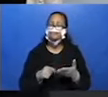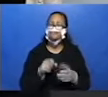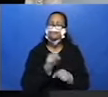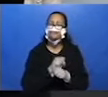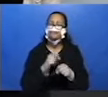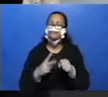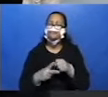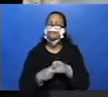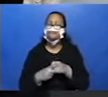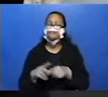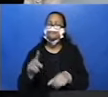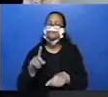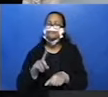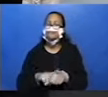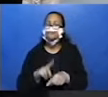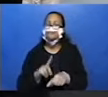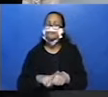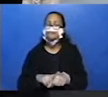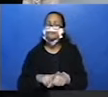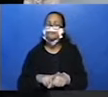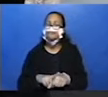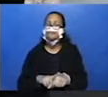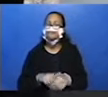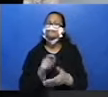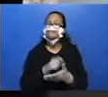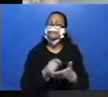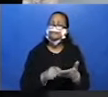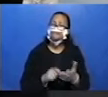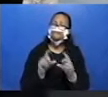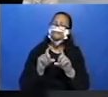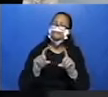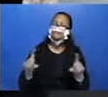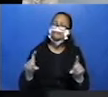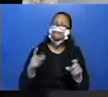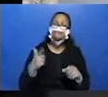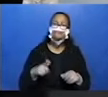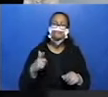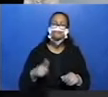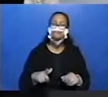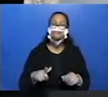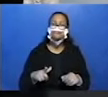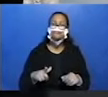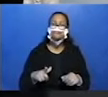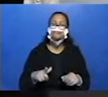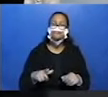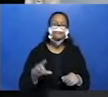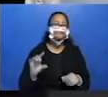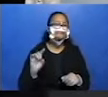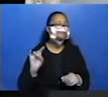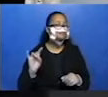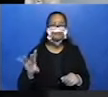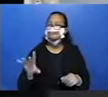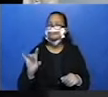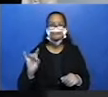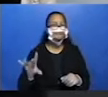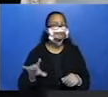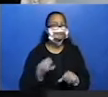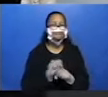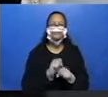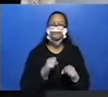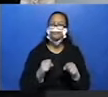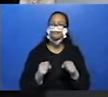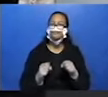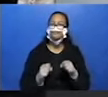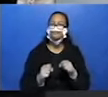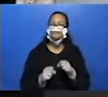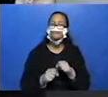de tempo você colocaria? Porque eu vou ter que escrever a frase de novo embaixo, tá? Eu não vou colocar só o advérbio. Então, vou ter